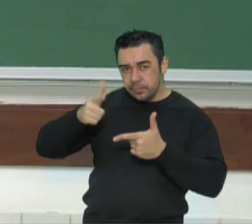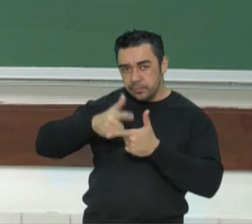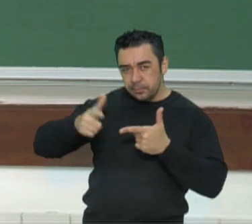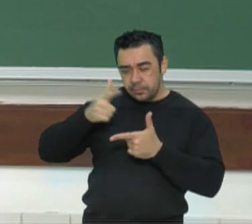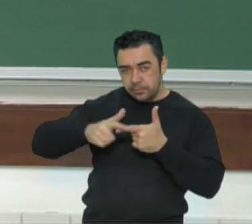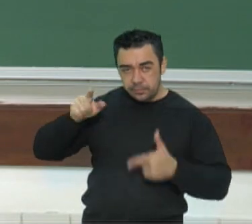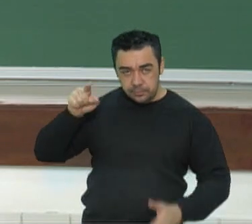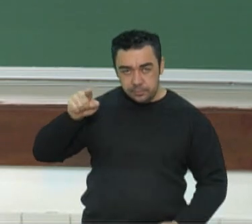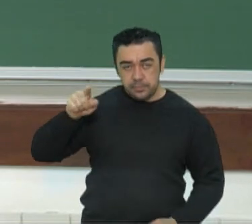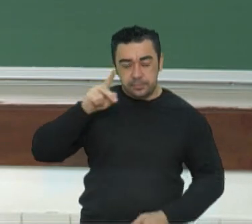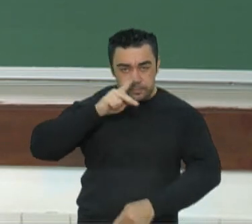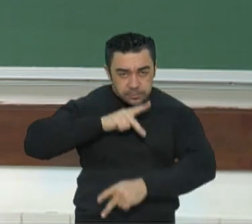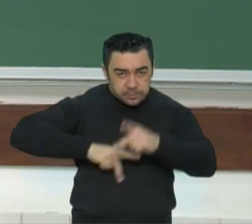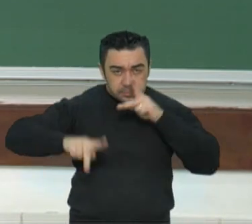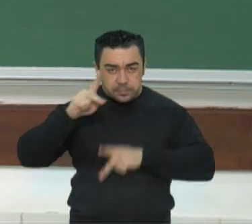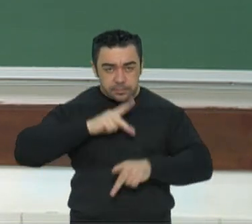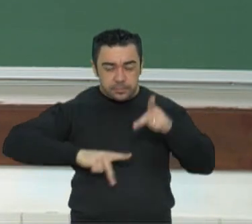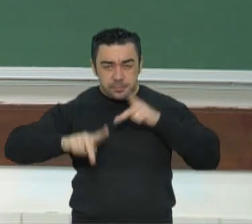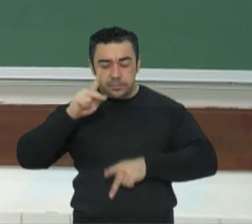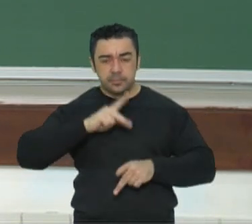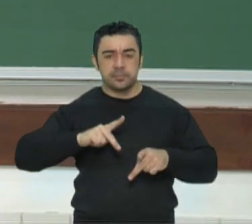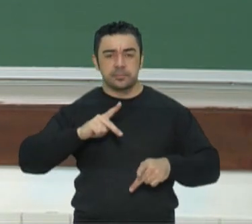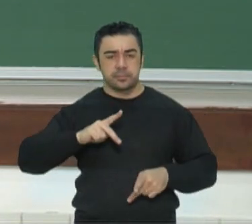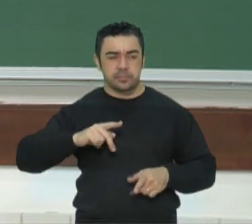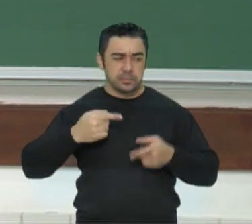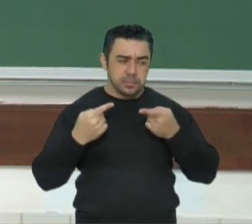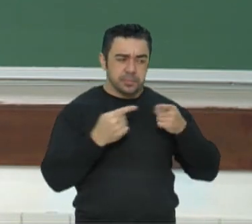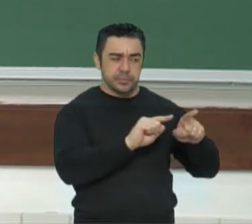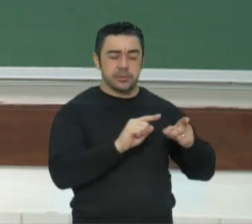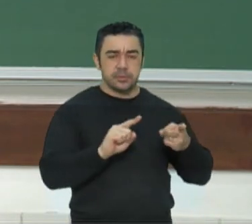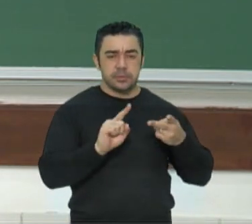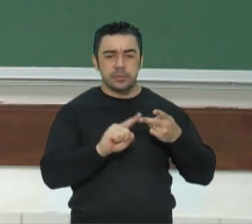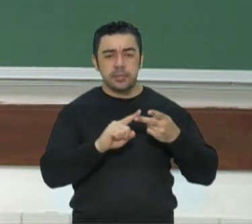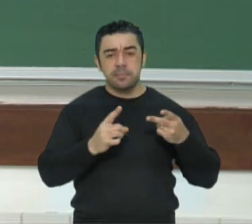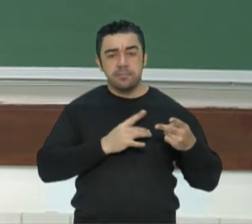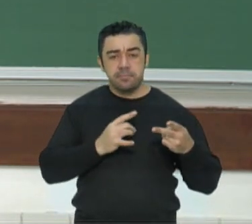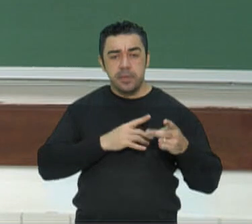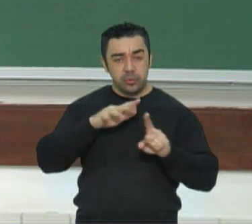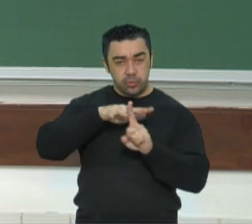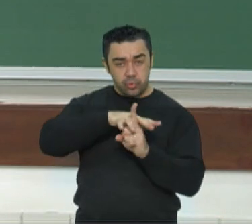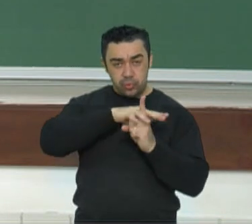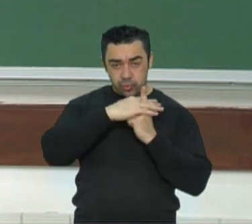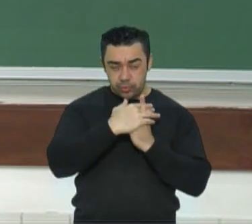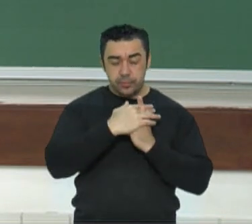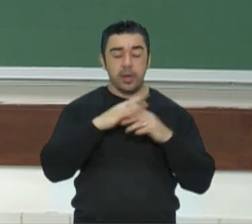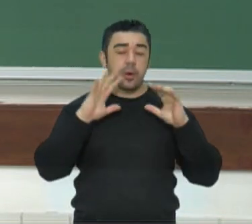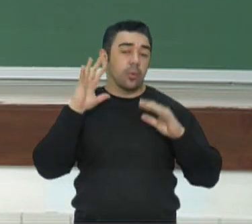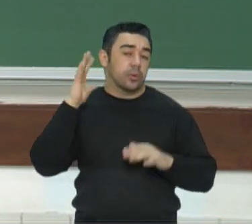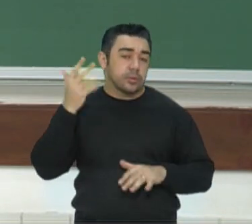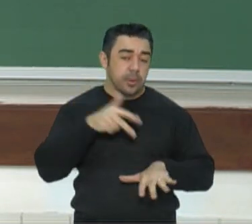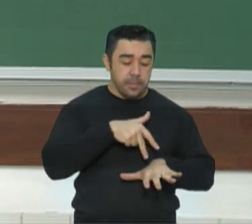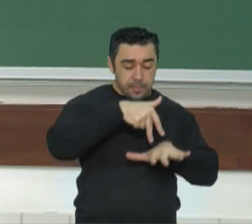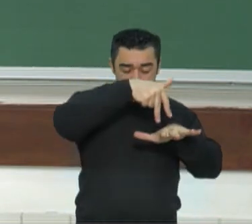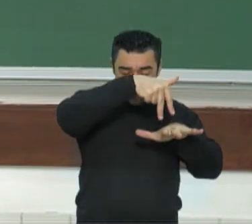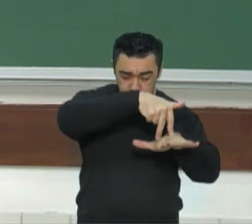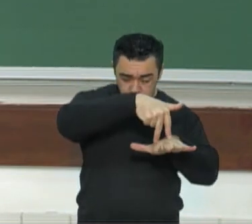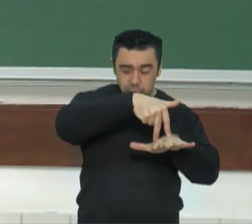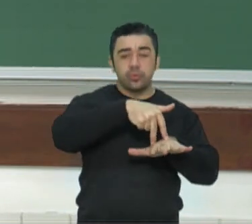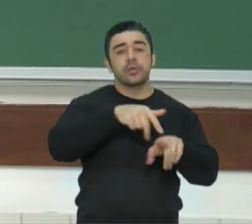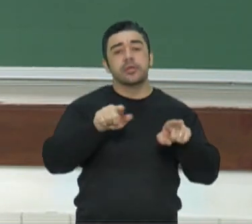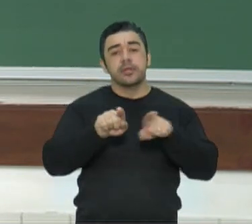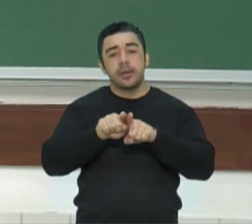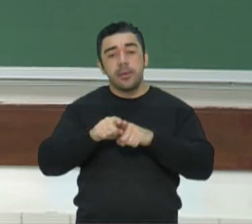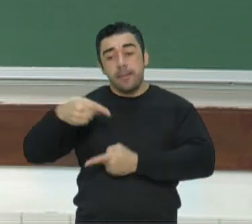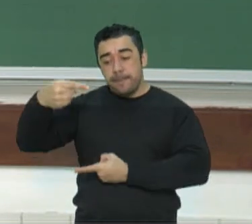contestação e de medo do avanço do socialismo, partidos e políticos autoritários